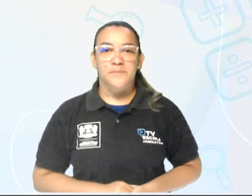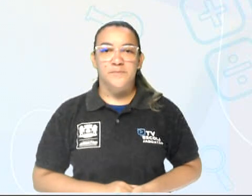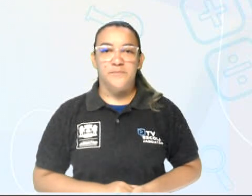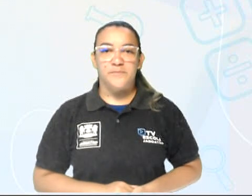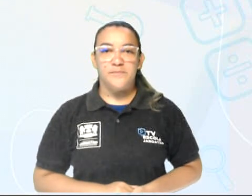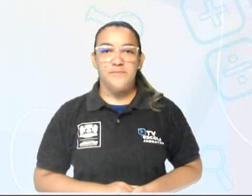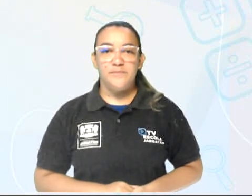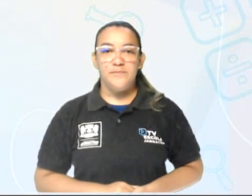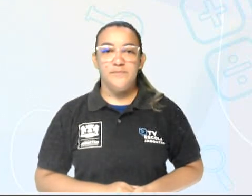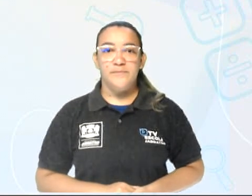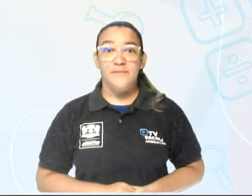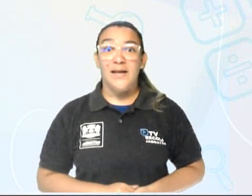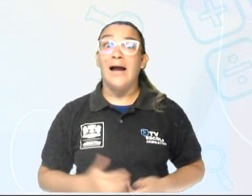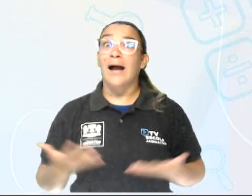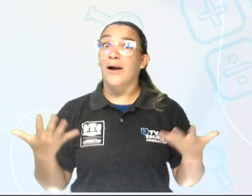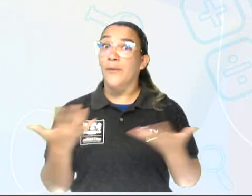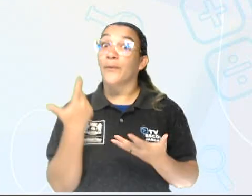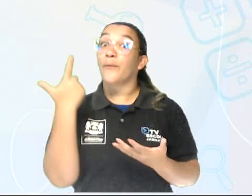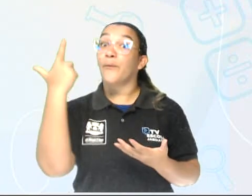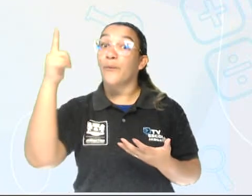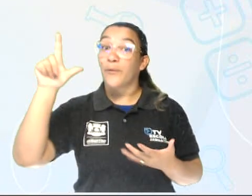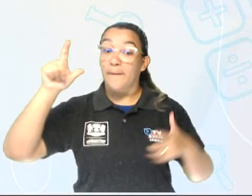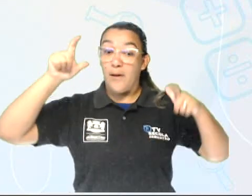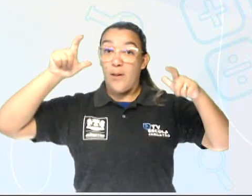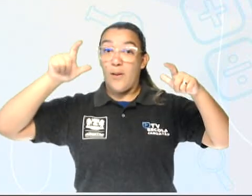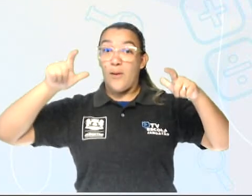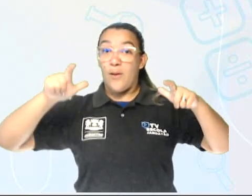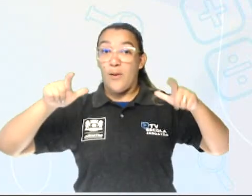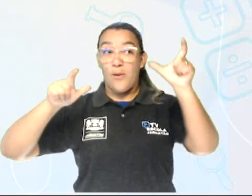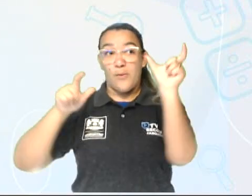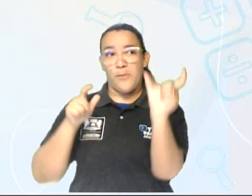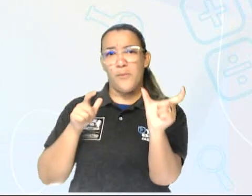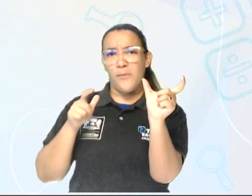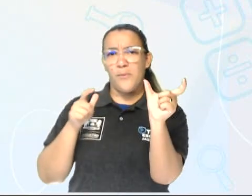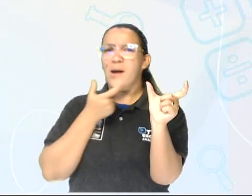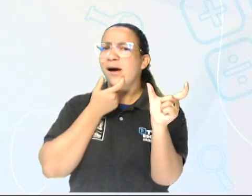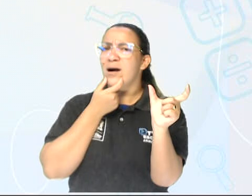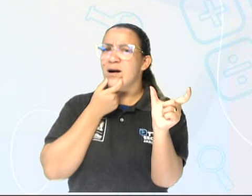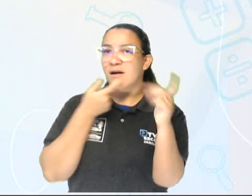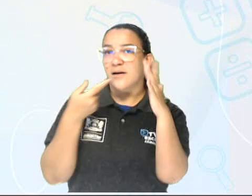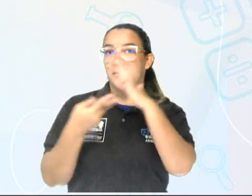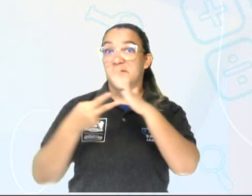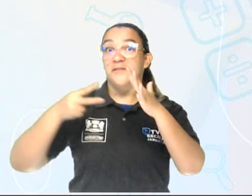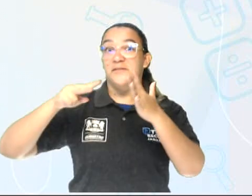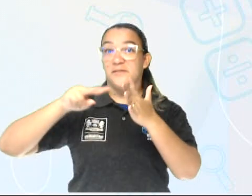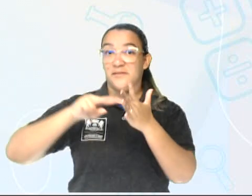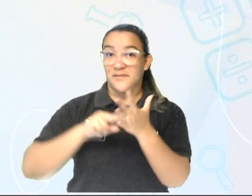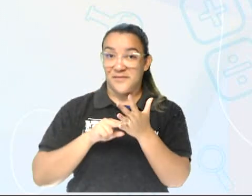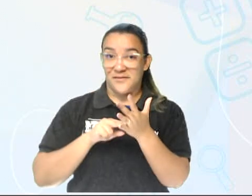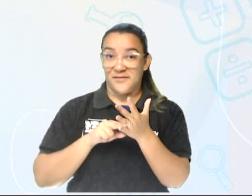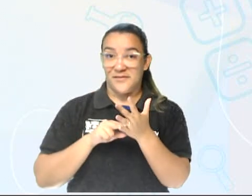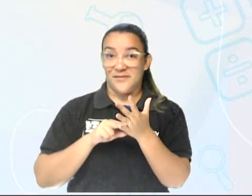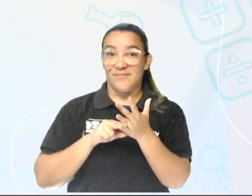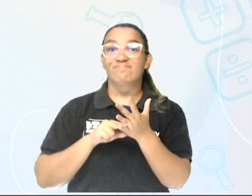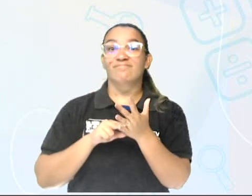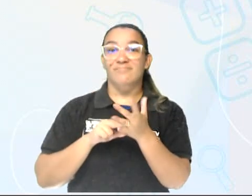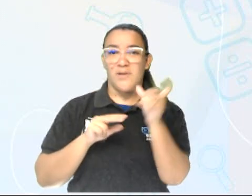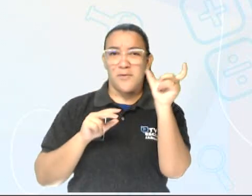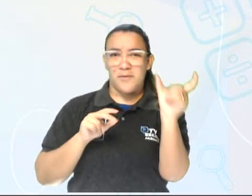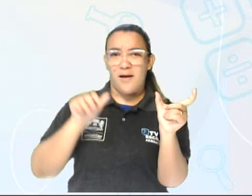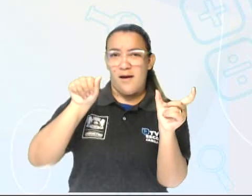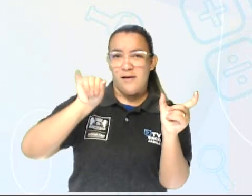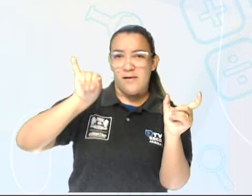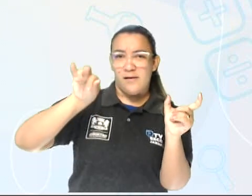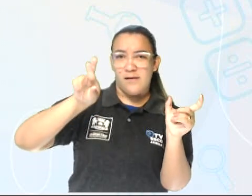A nossa próxima palavra é Port, né? Aí, no É Port, é onde a gente